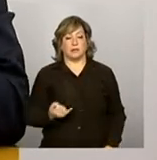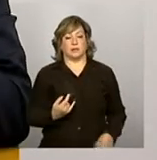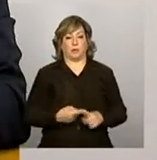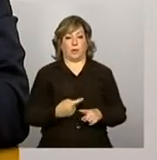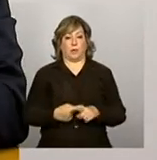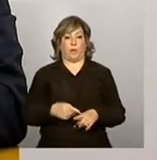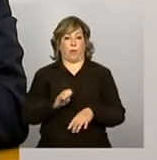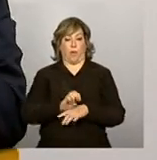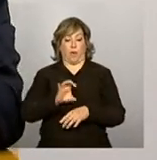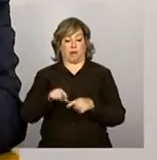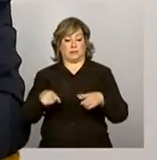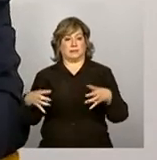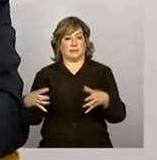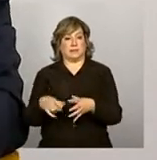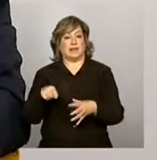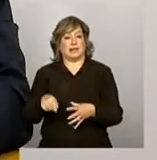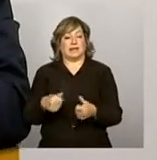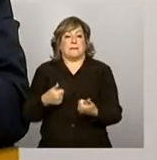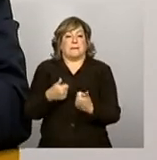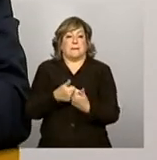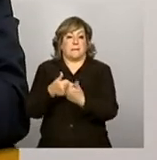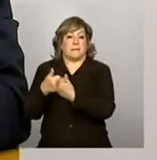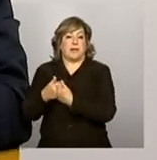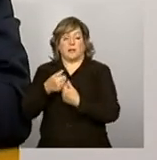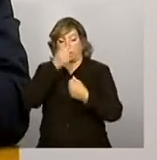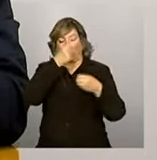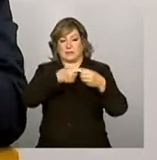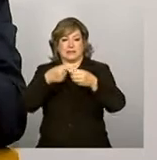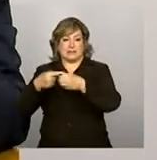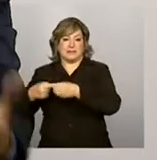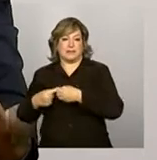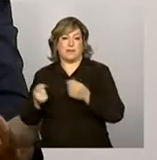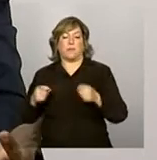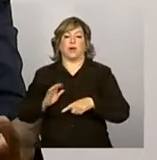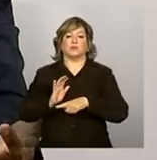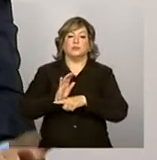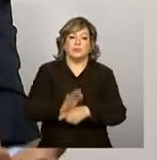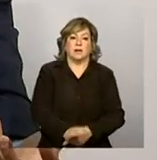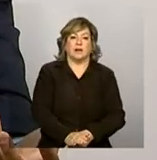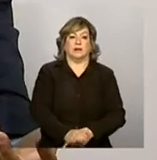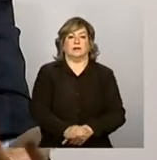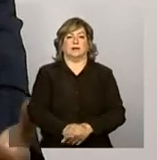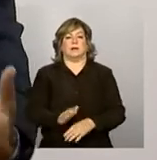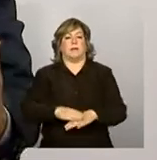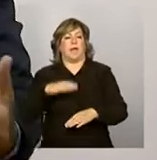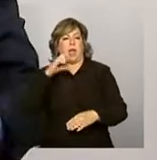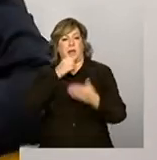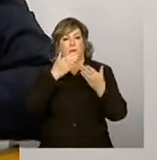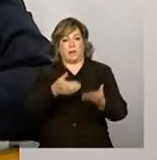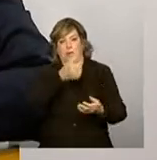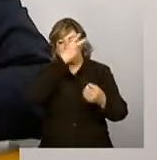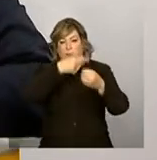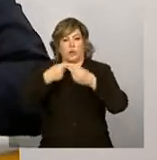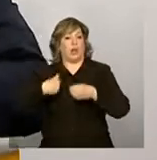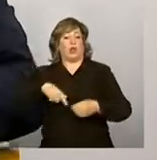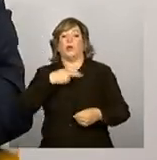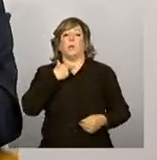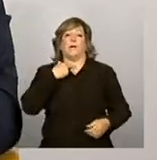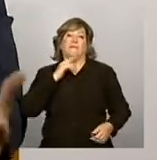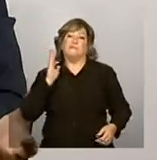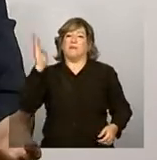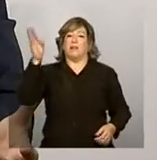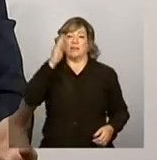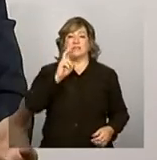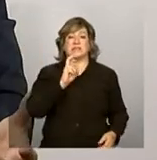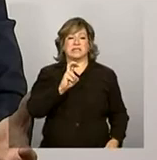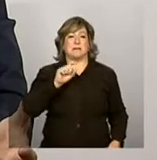Estado é o que está mais próximo dos municípios, é o que tem condição de dar apoio de uma maneira mais efetiva aos municípios. Nós não temos condição de ir aos 5